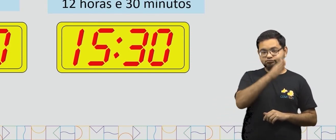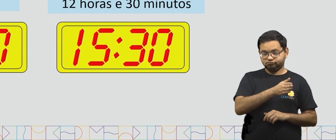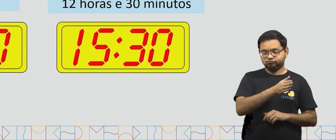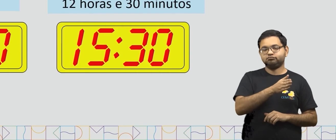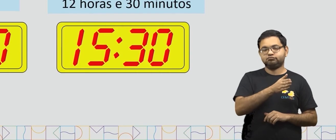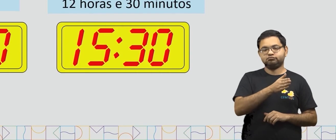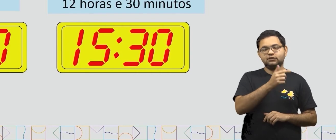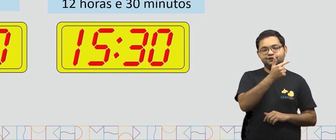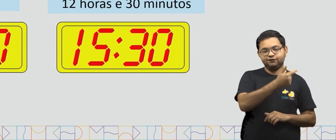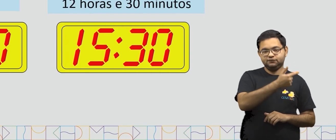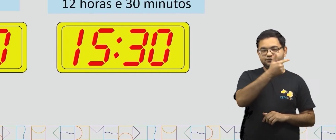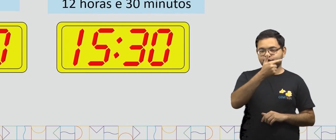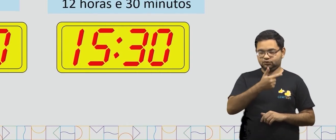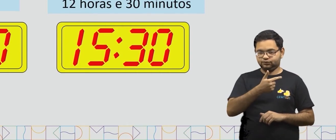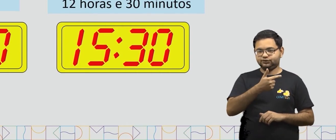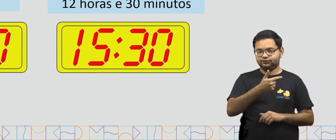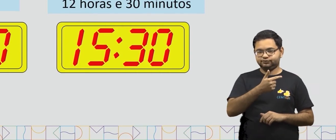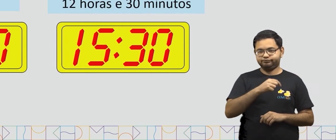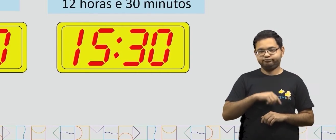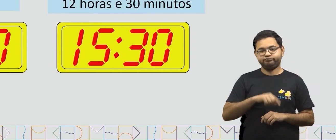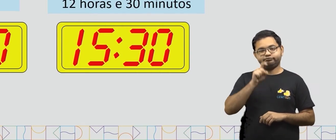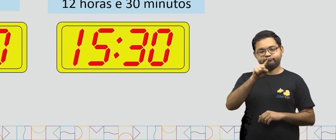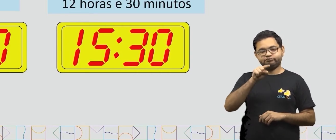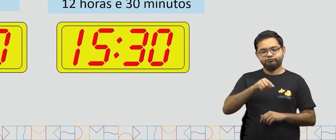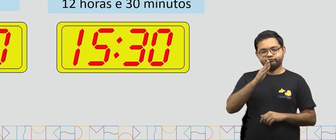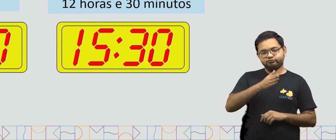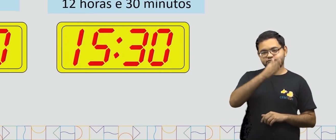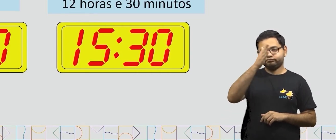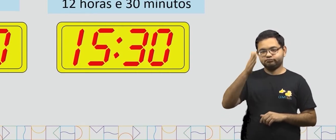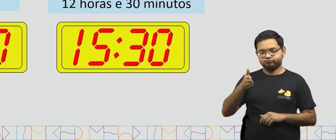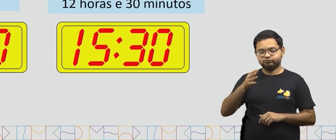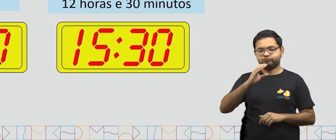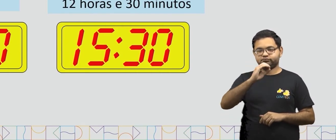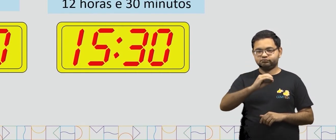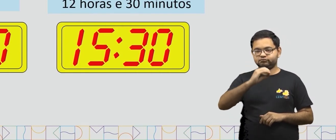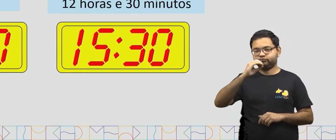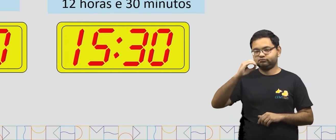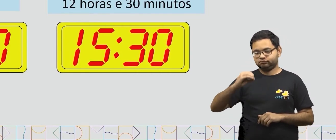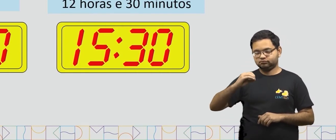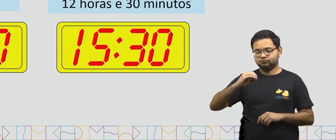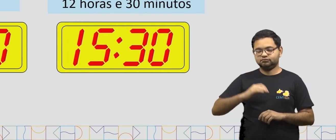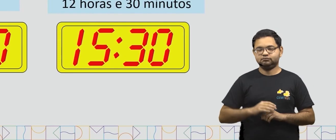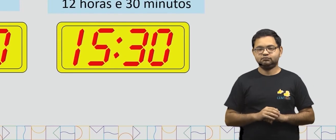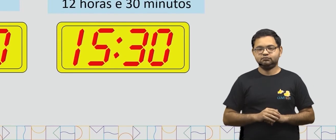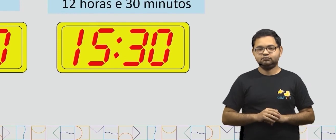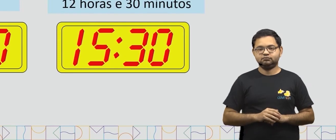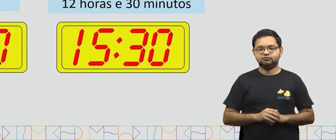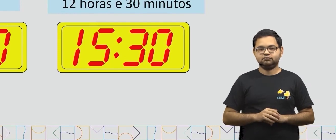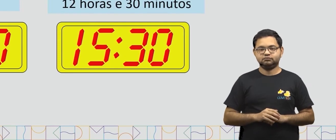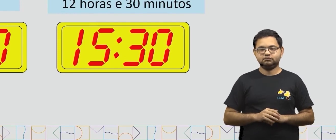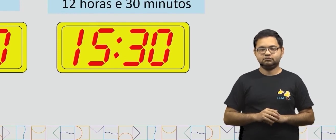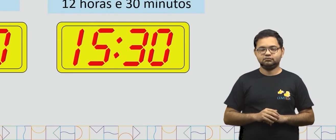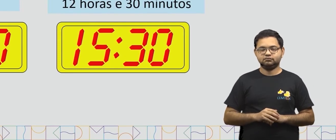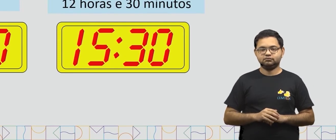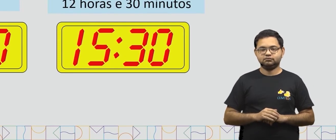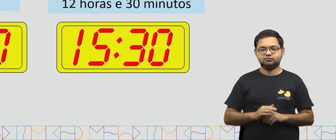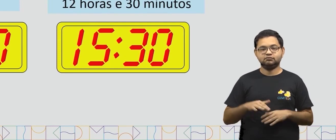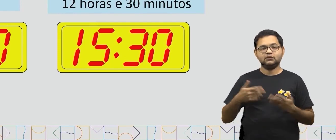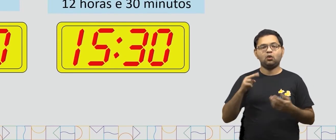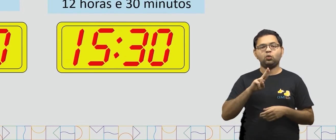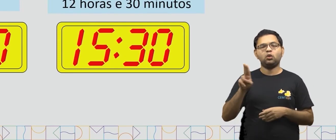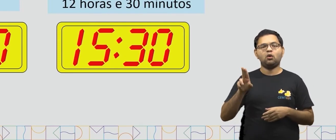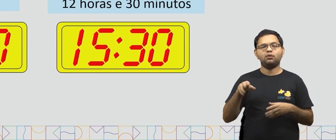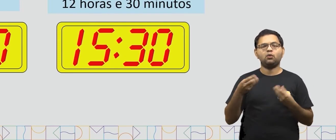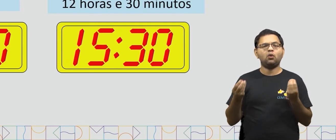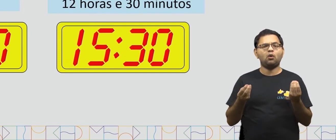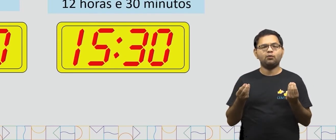número 22. E após os dois pontos, nós temos os números 00. Então, aqui nós temos